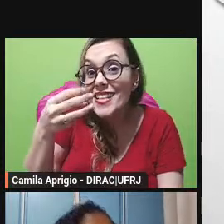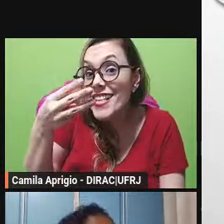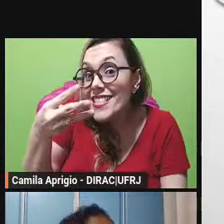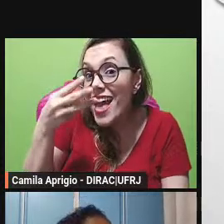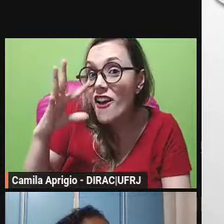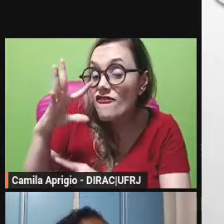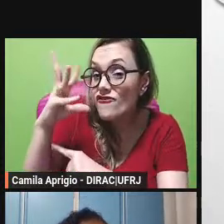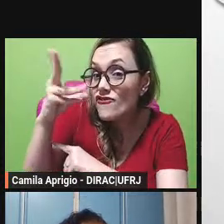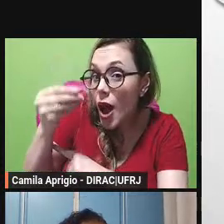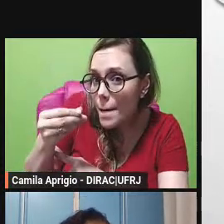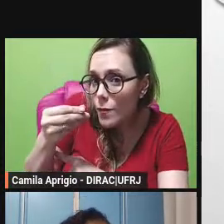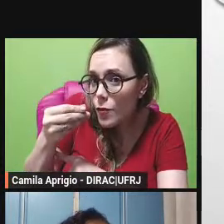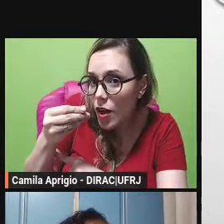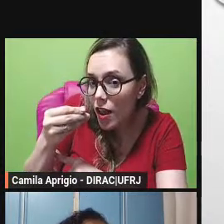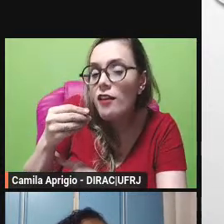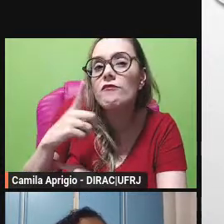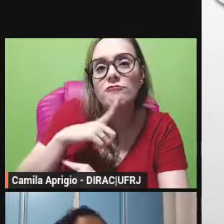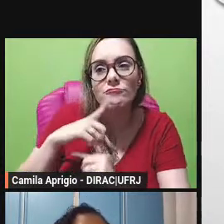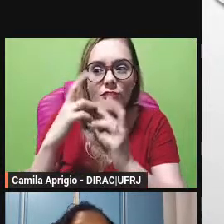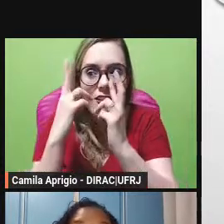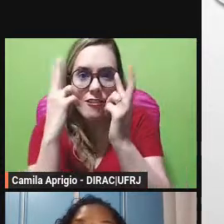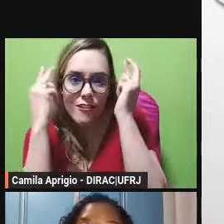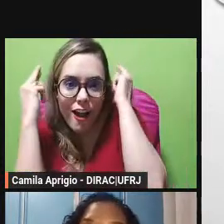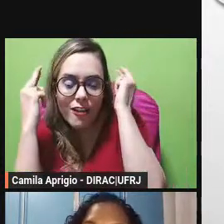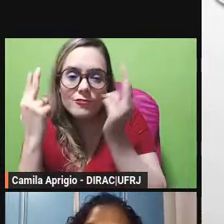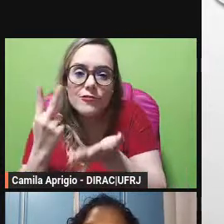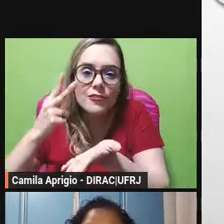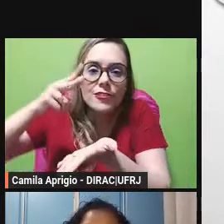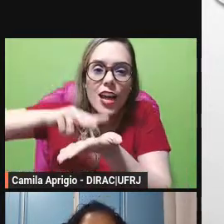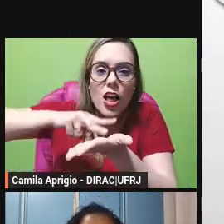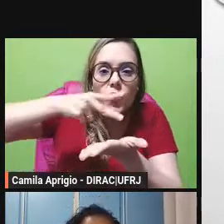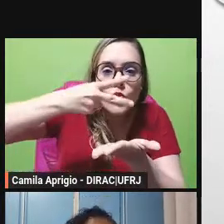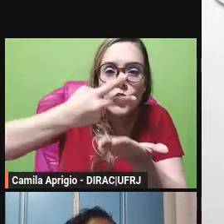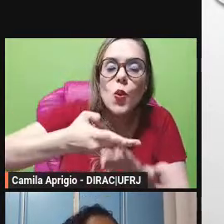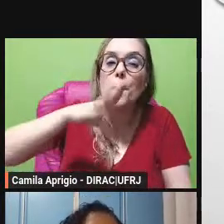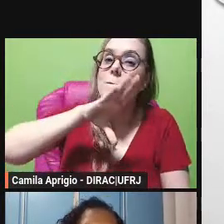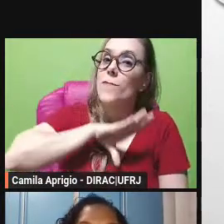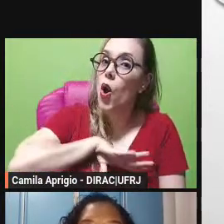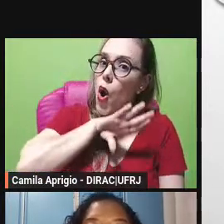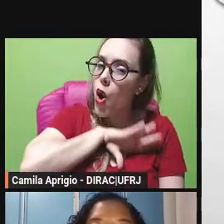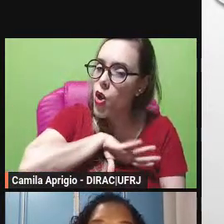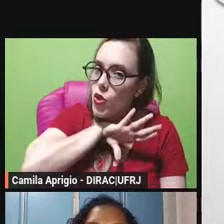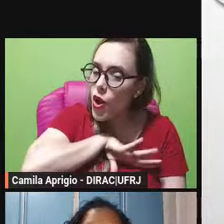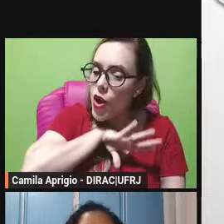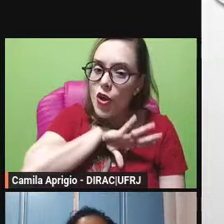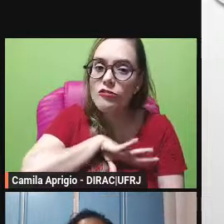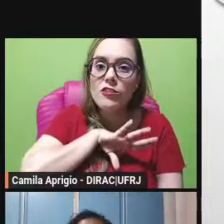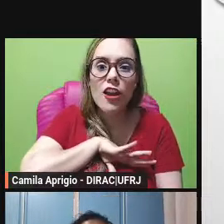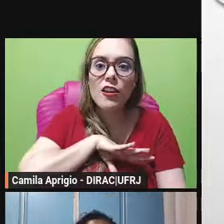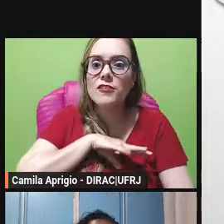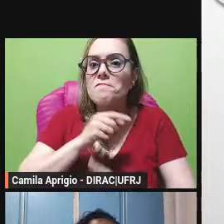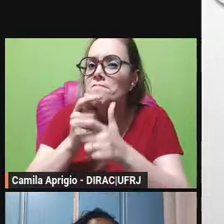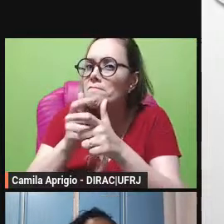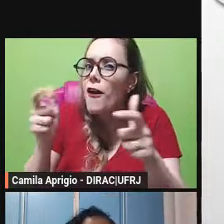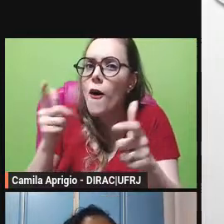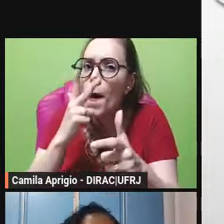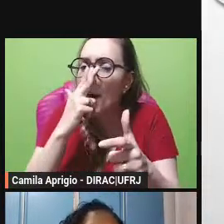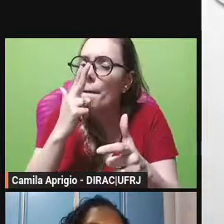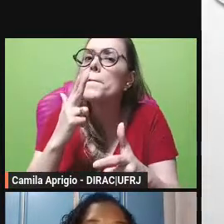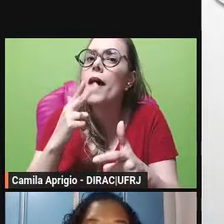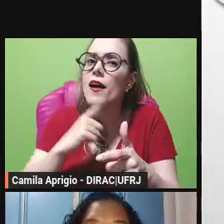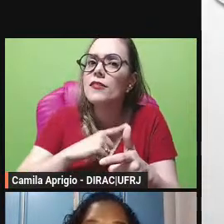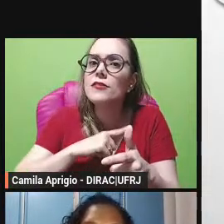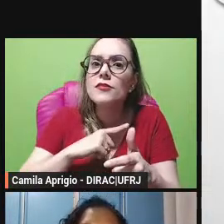grego das quais 26 são inéditas são inéditas eu tenho aqui inclusive comigo essa